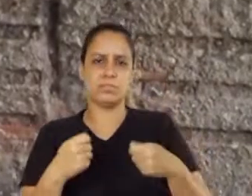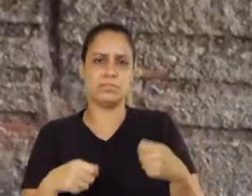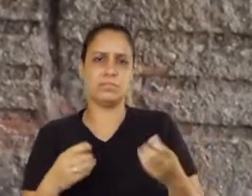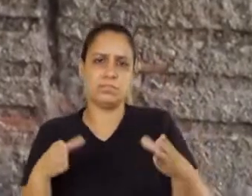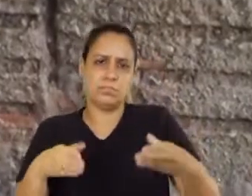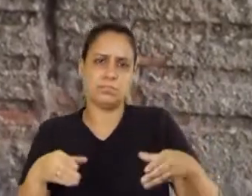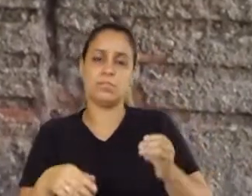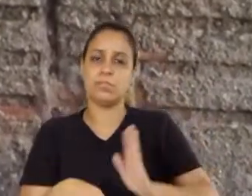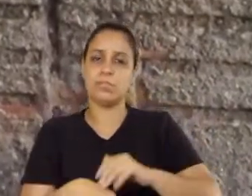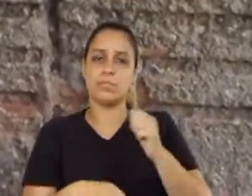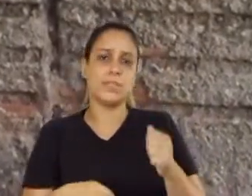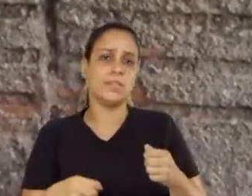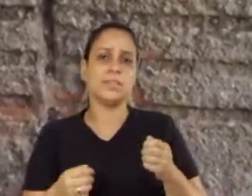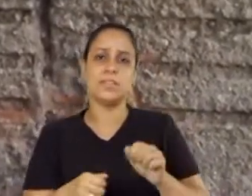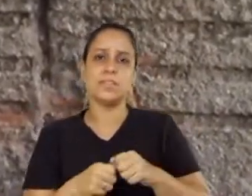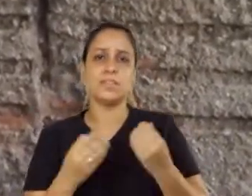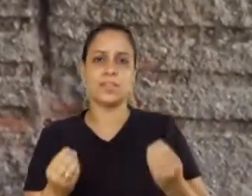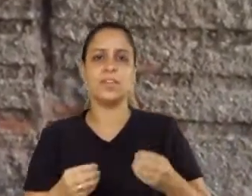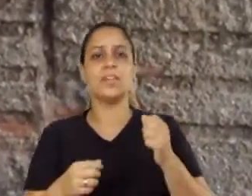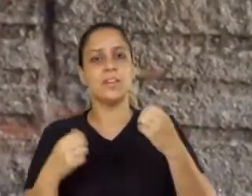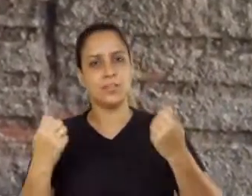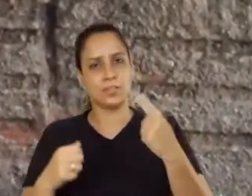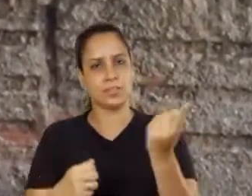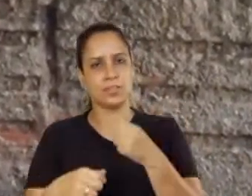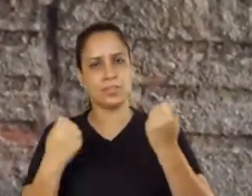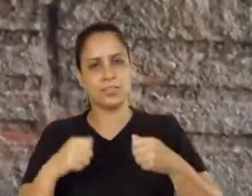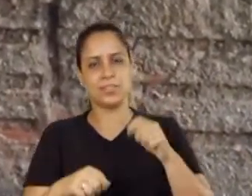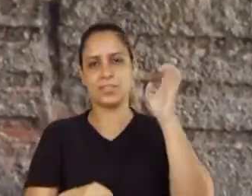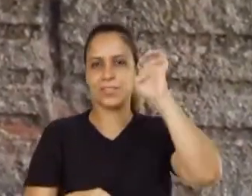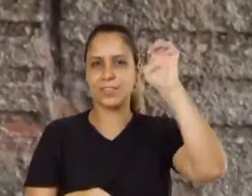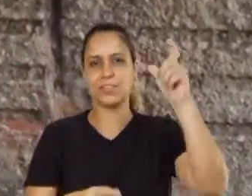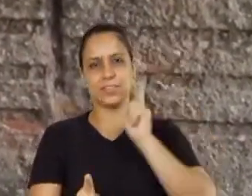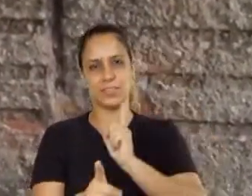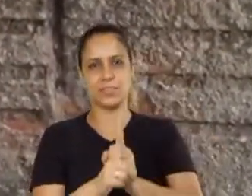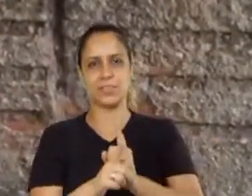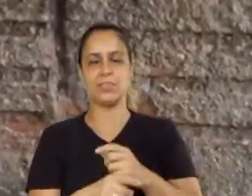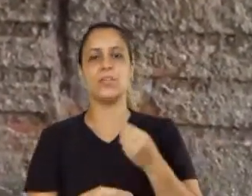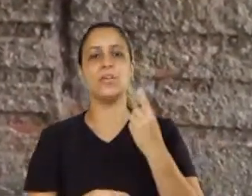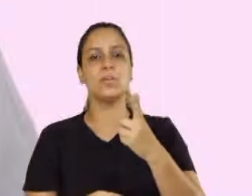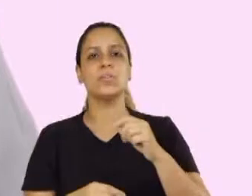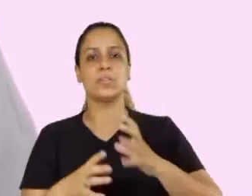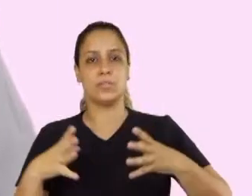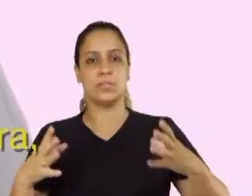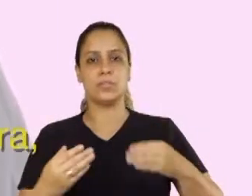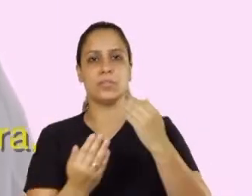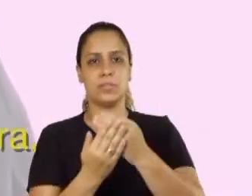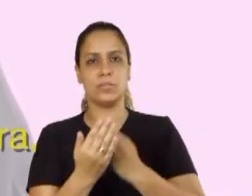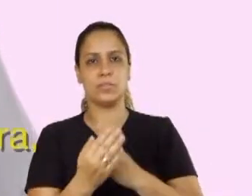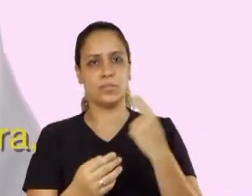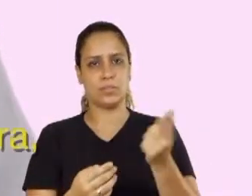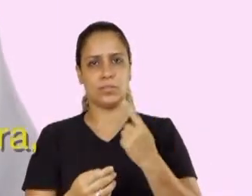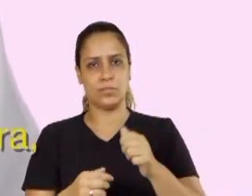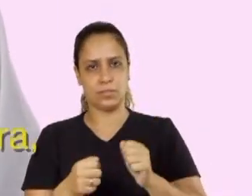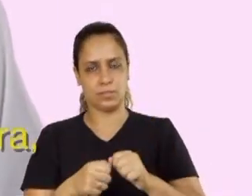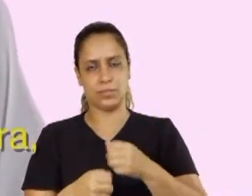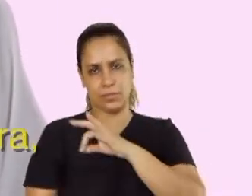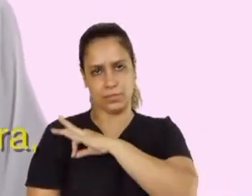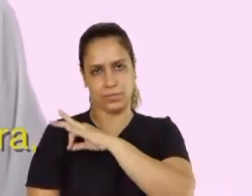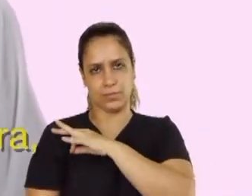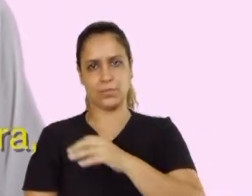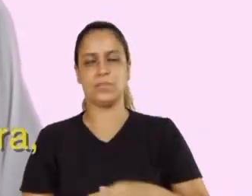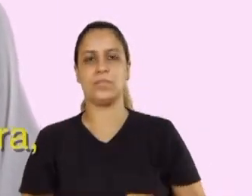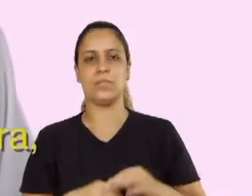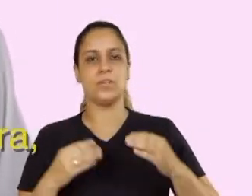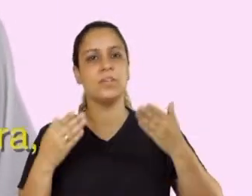tudo o que a gente precisava no bairro, mas a gente está esperando que o Edinho volte. Um dos grandes projetos da